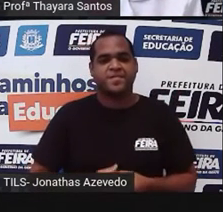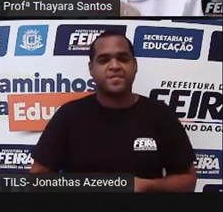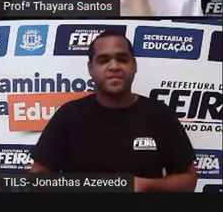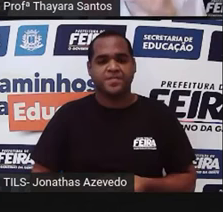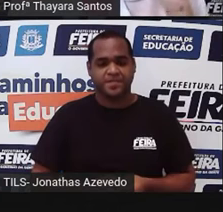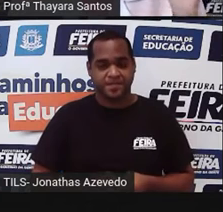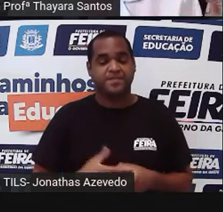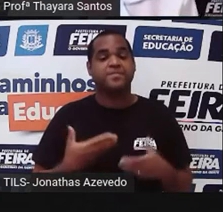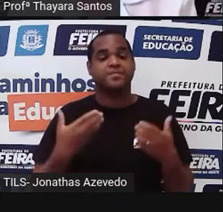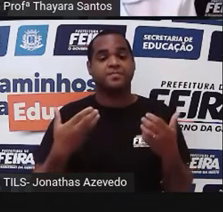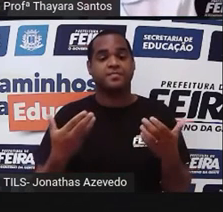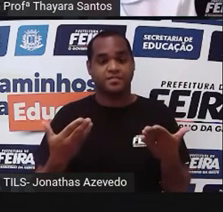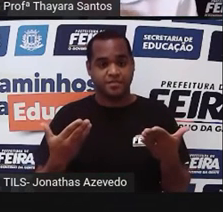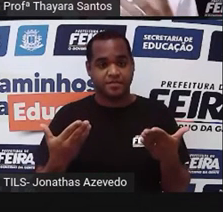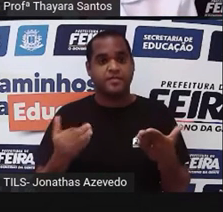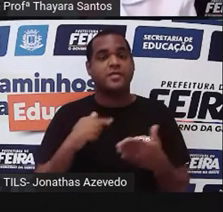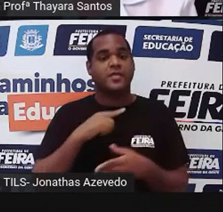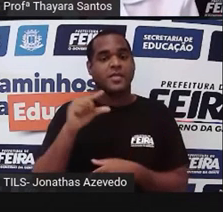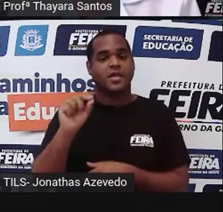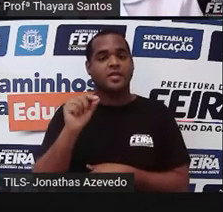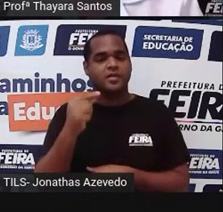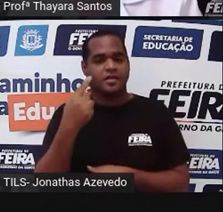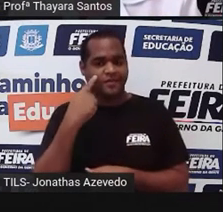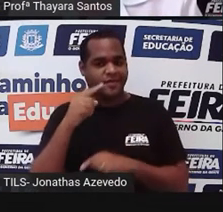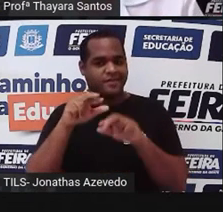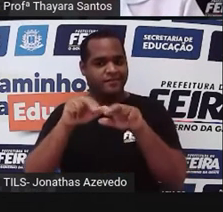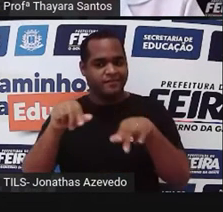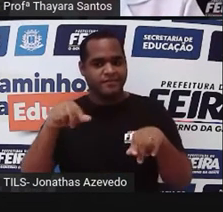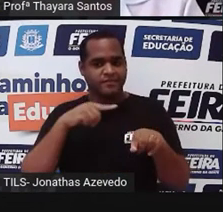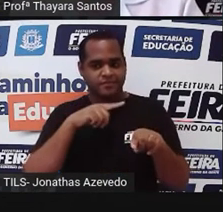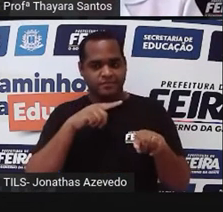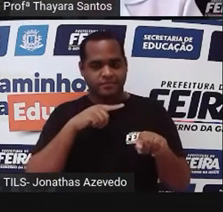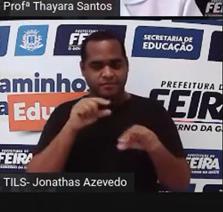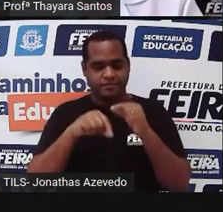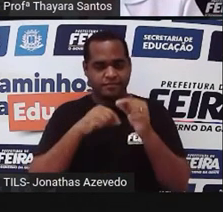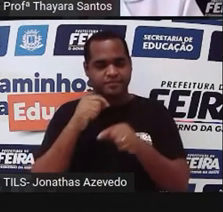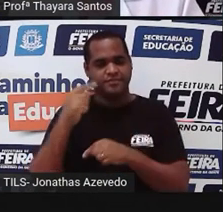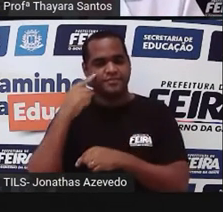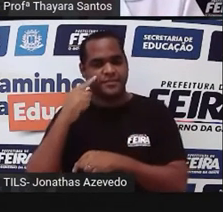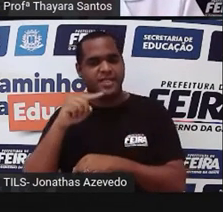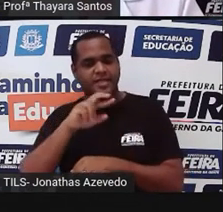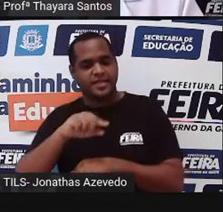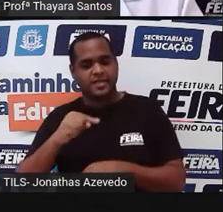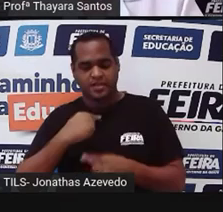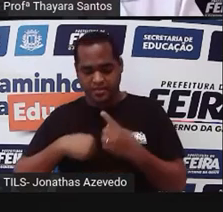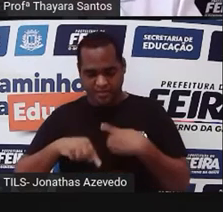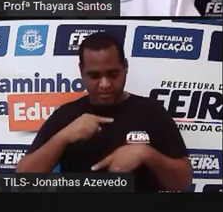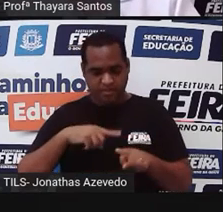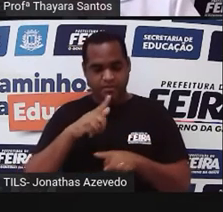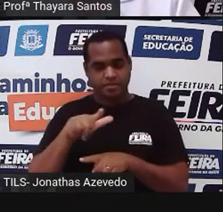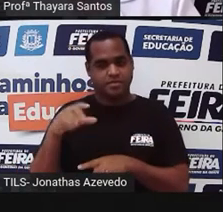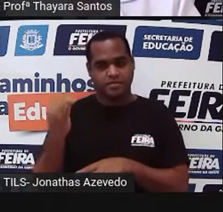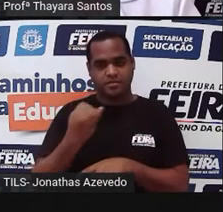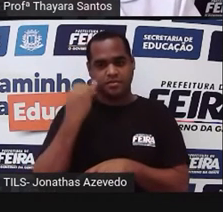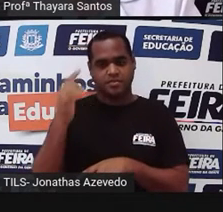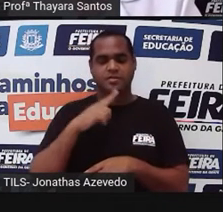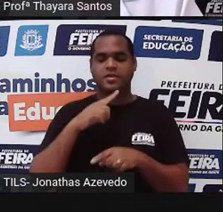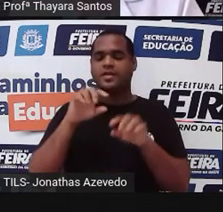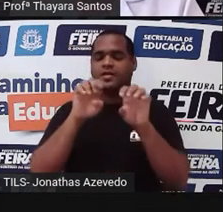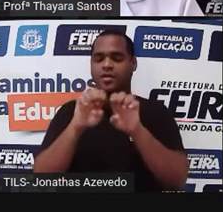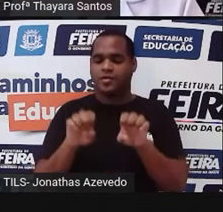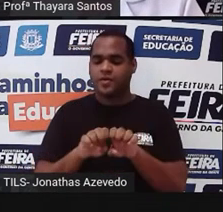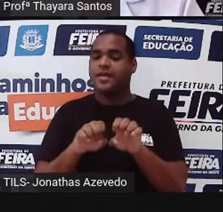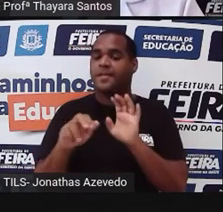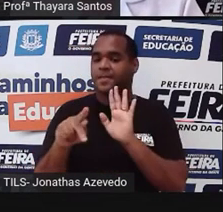Só que além de todas essas estruturas que a gente viu que estão lá no tubo digestório, a gente tem umas outras estruturas que